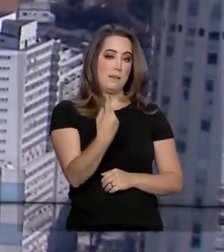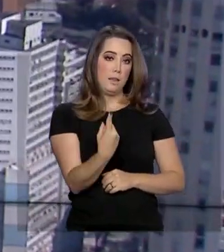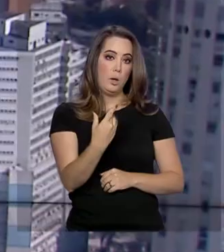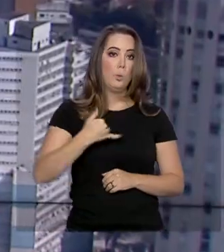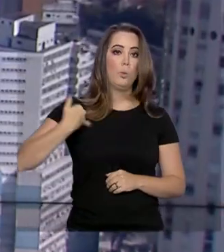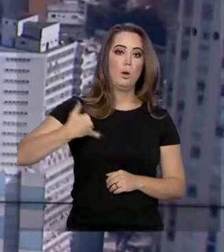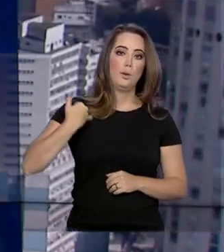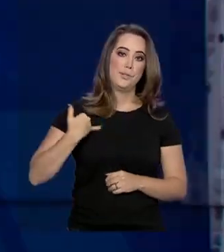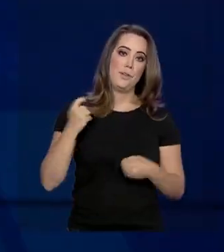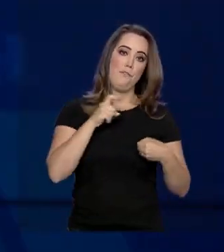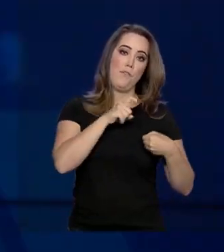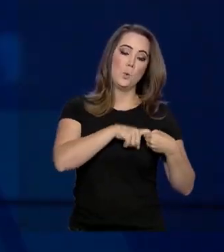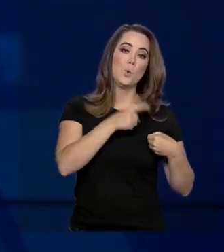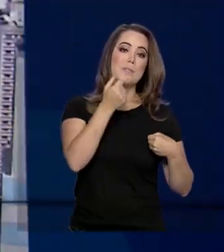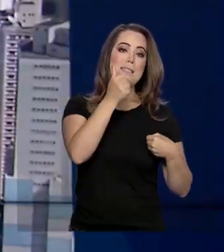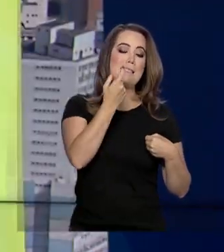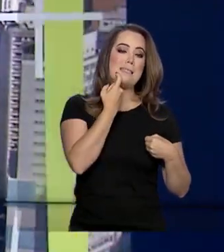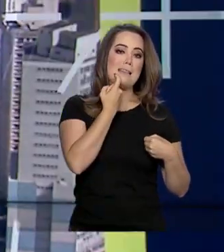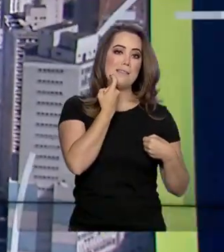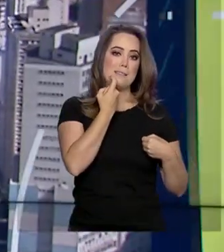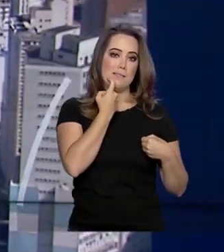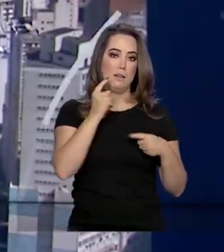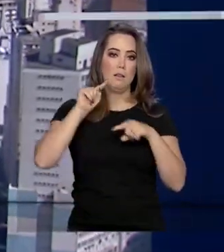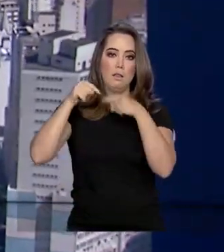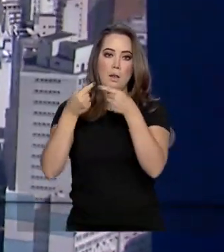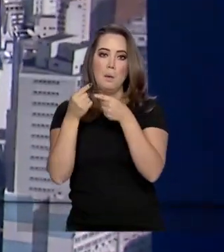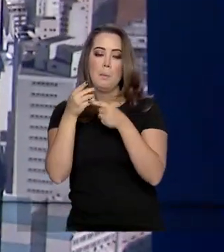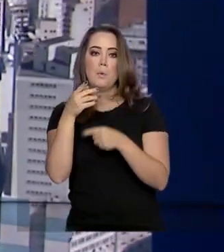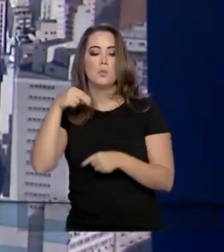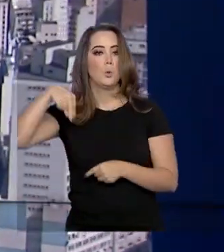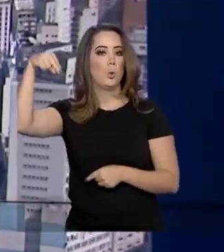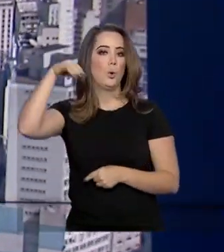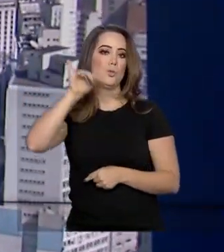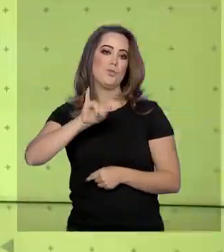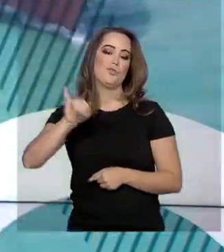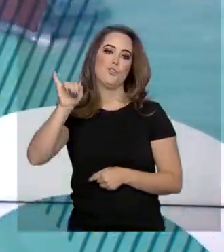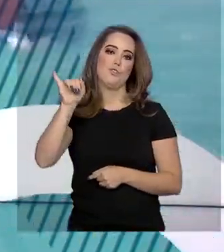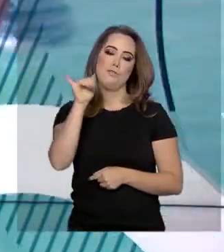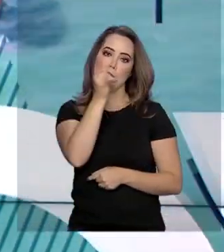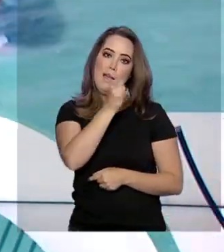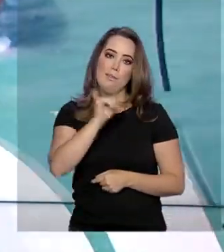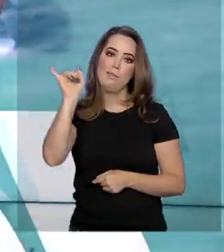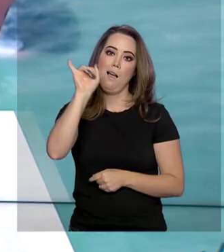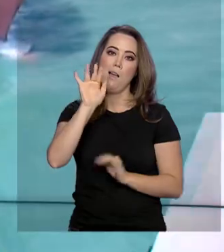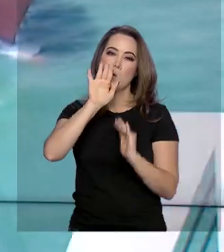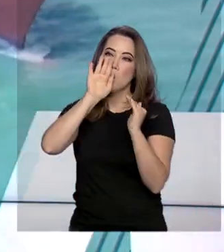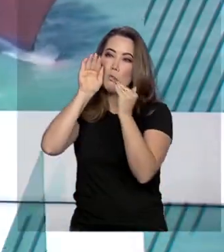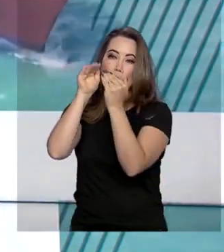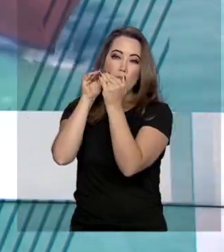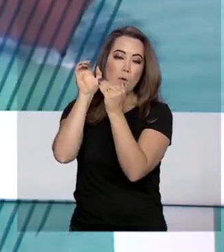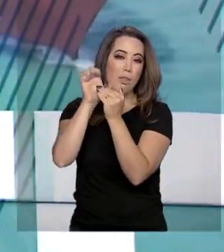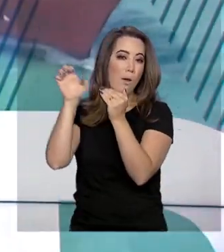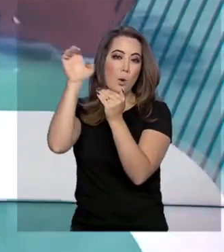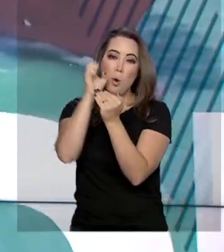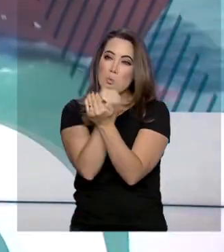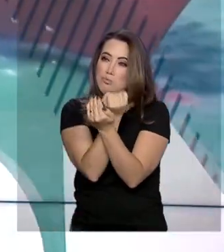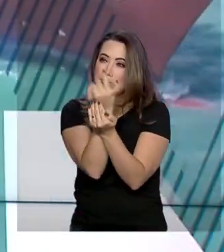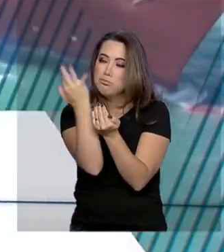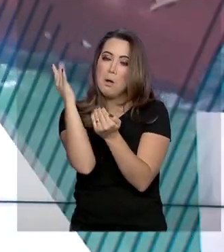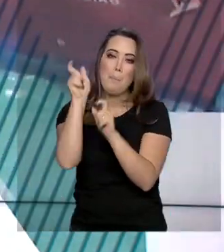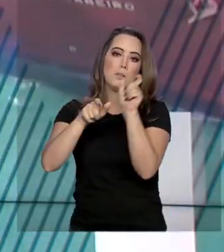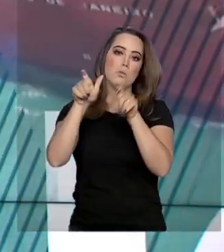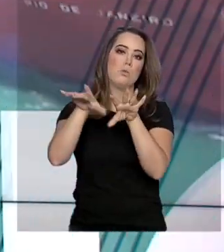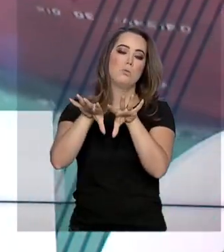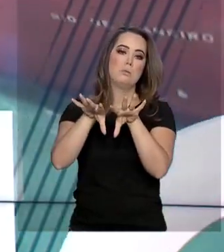Brasil na sexta-feira passada depois de ter estado no norte da Itália, região considerada foco da doença na Europa. O secretário